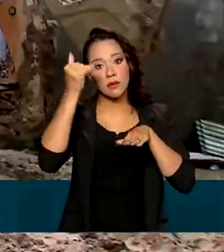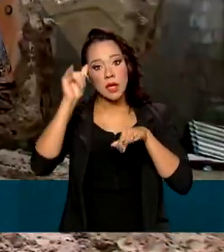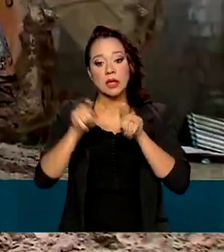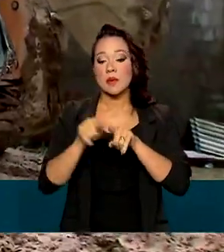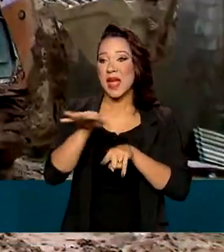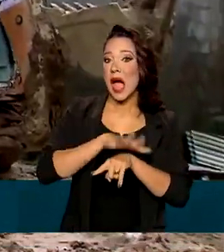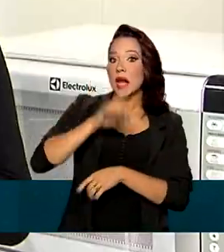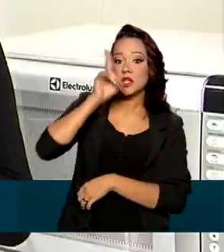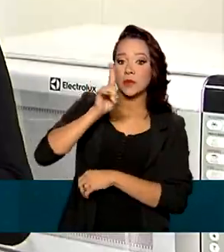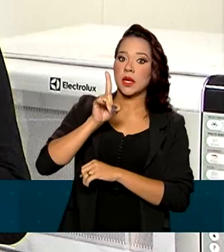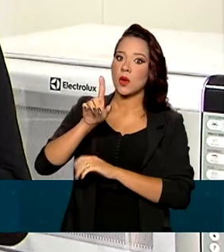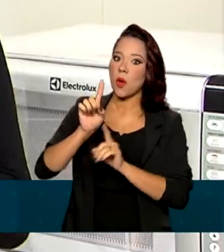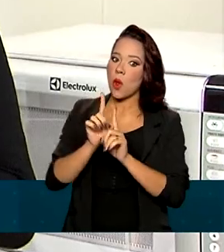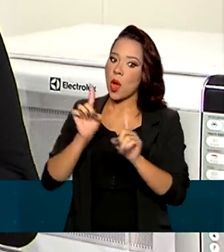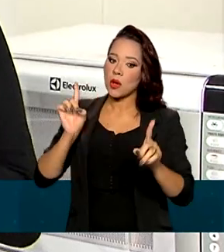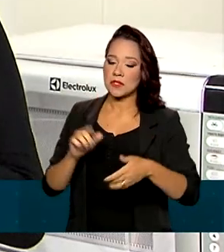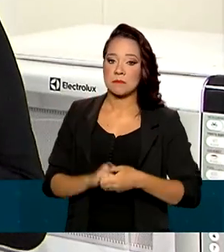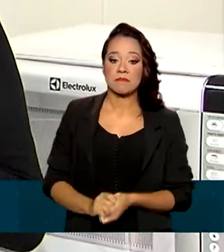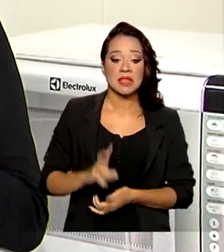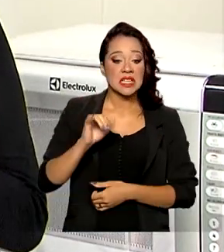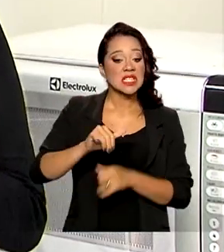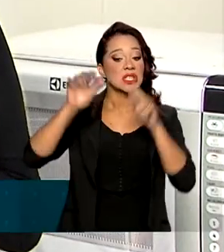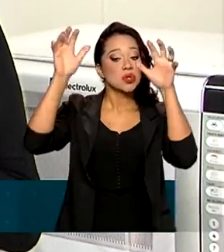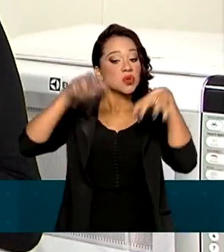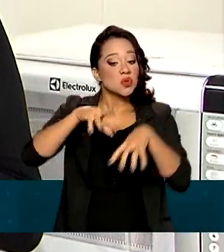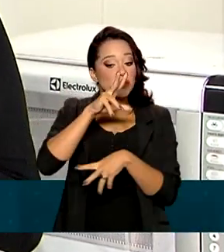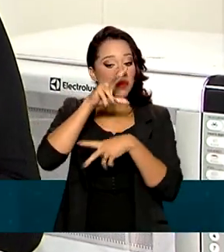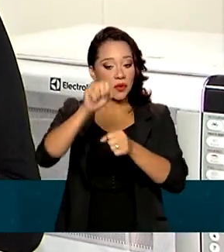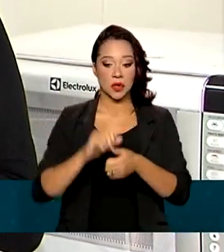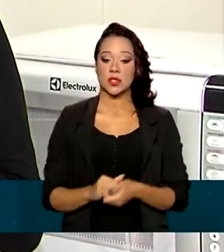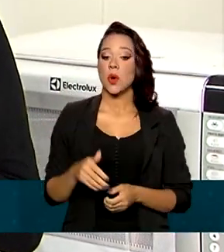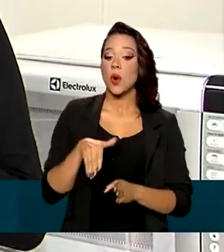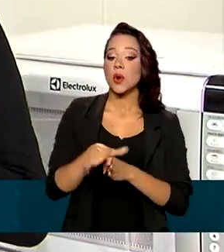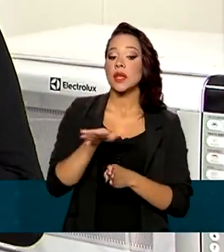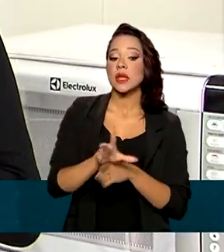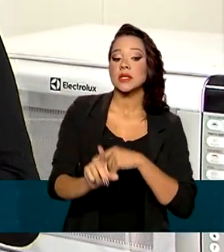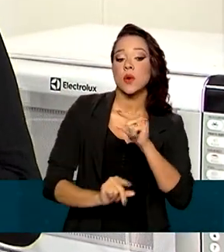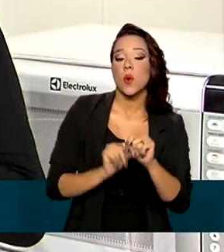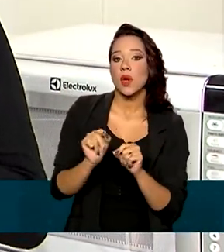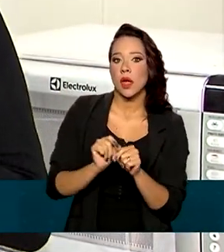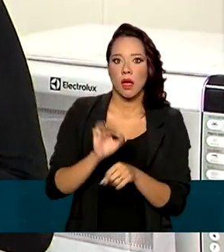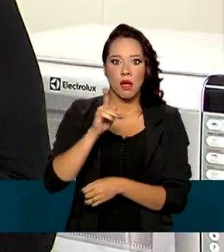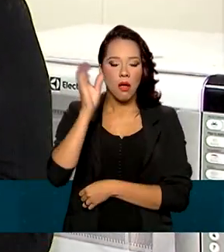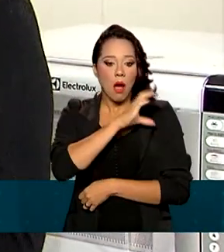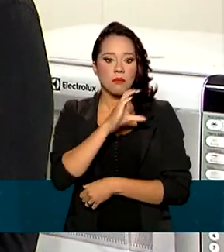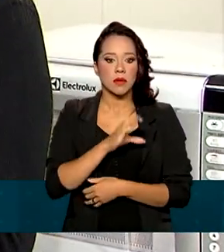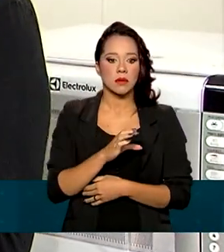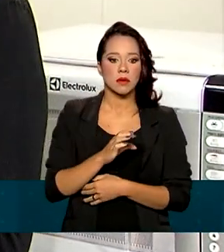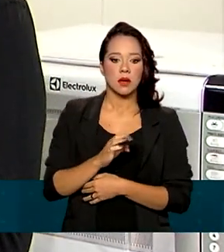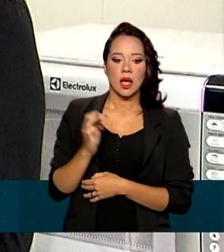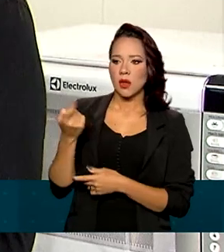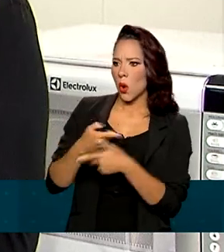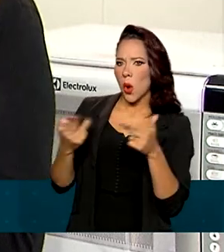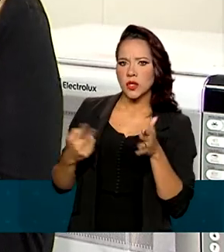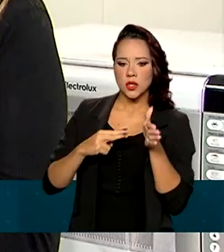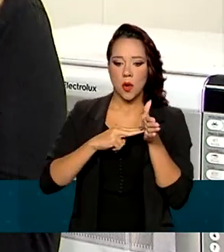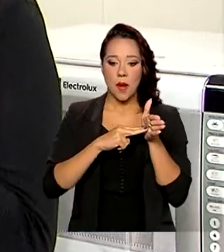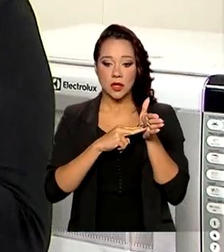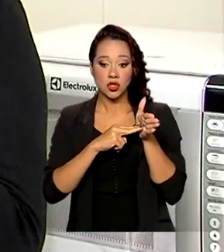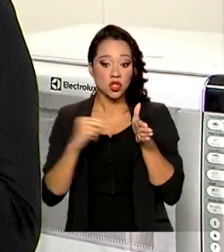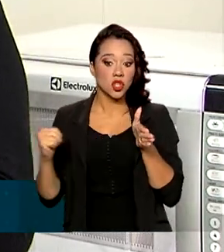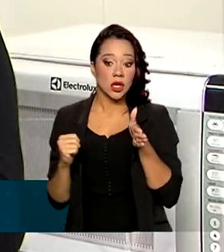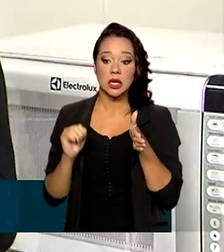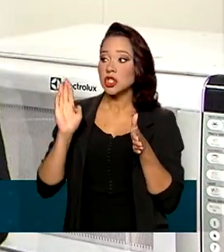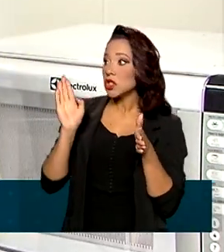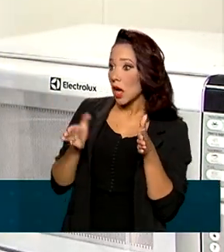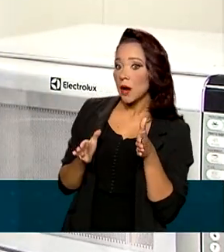áreas de risco. Em caso de chuvas fortes, a orientação é agir rápido, desligar todos os aparelhos